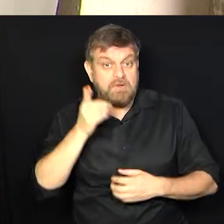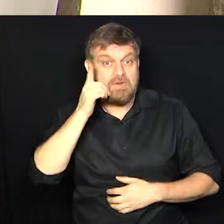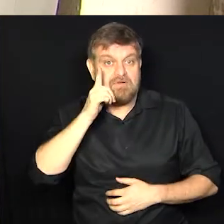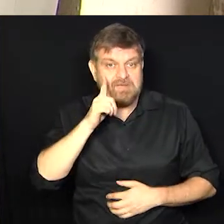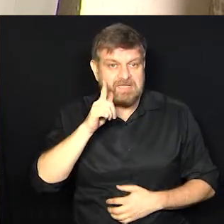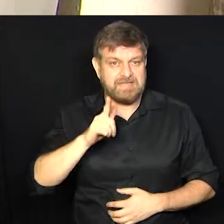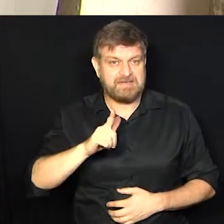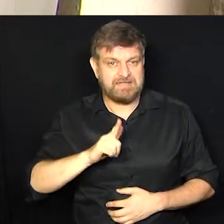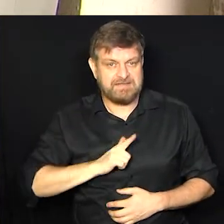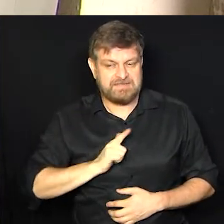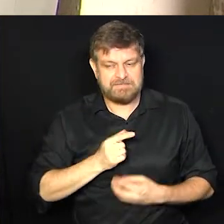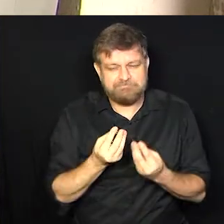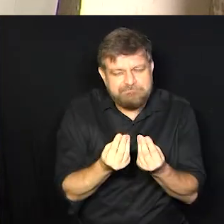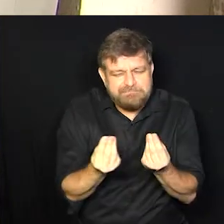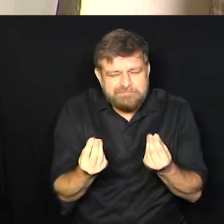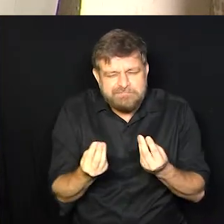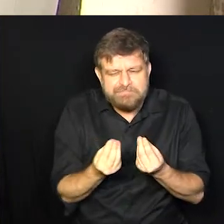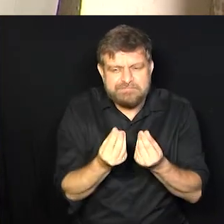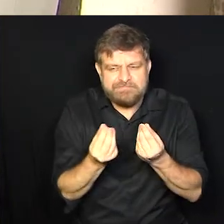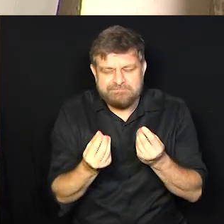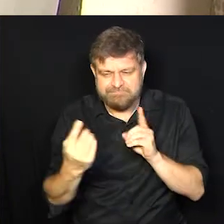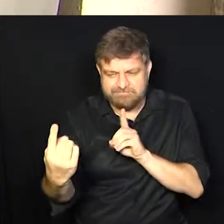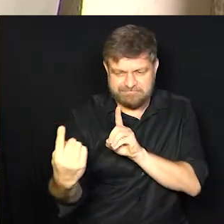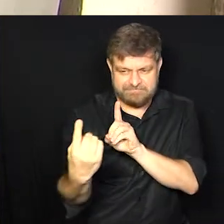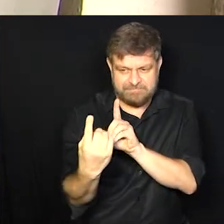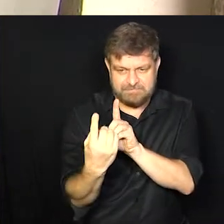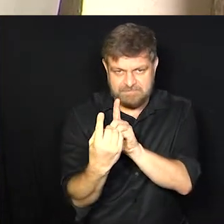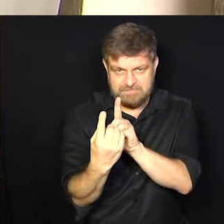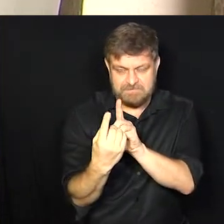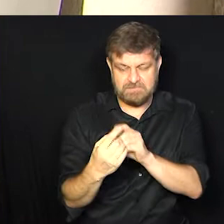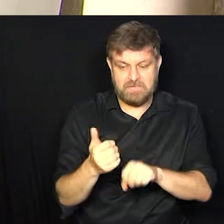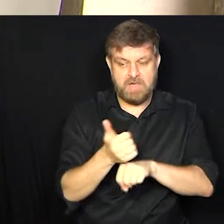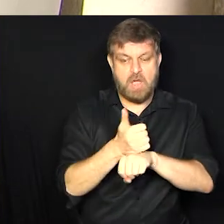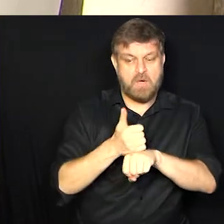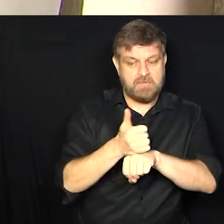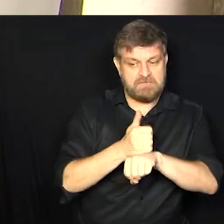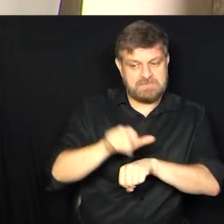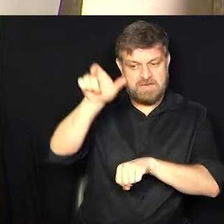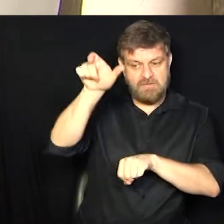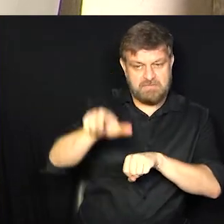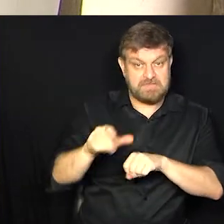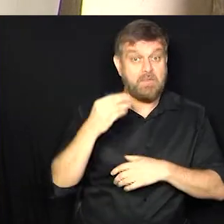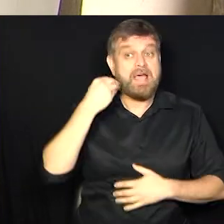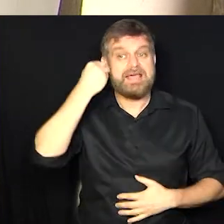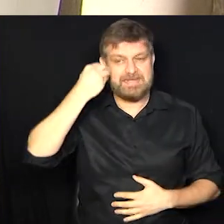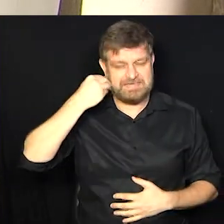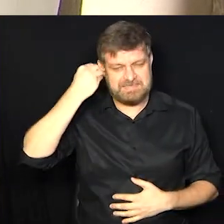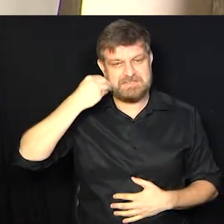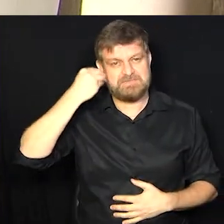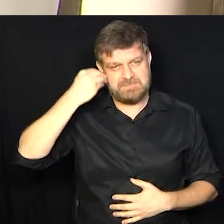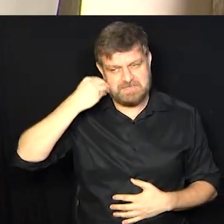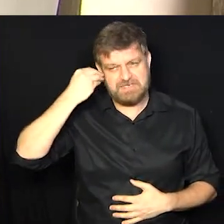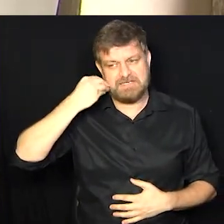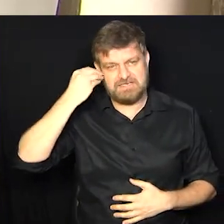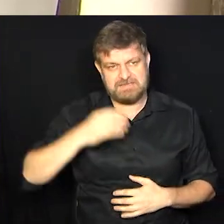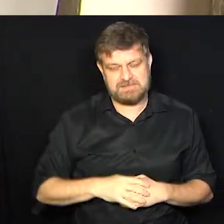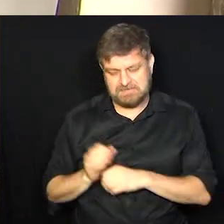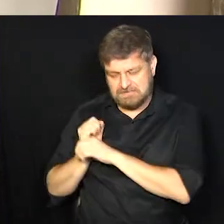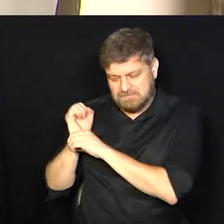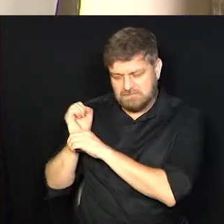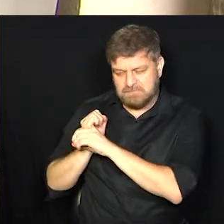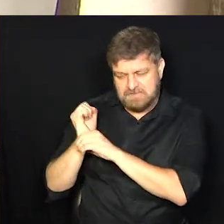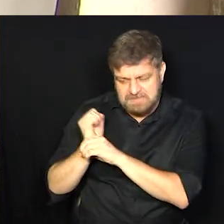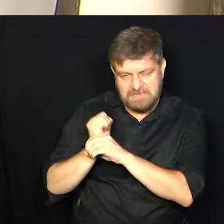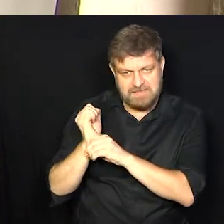sabe, daquele taco de cliente profissional. E vai muito da experiência também, Tássia? Com o passar dos